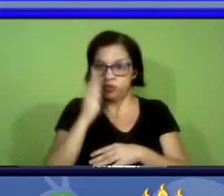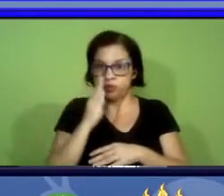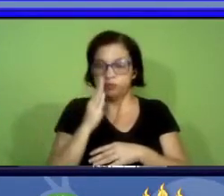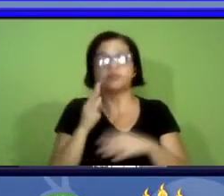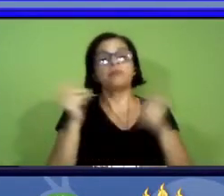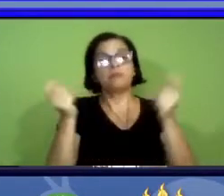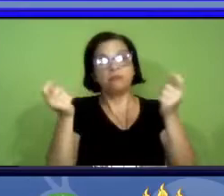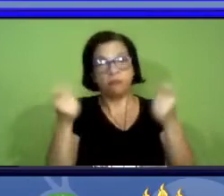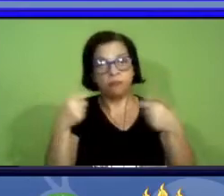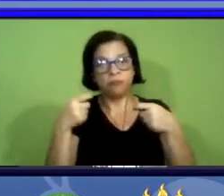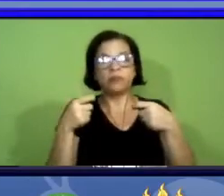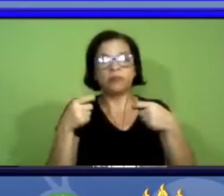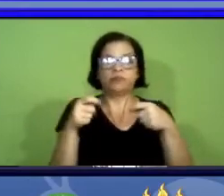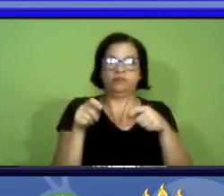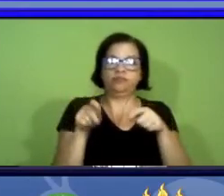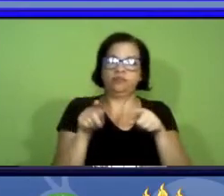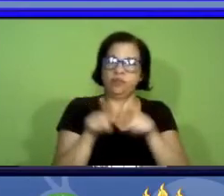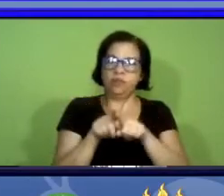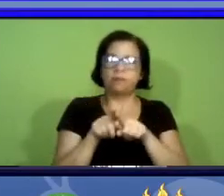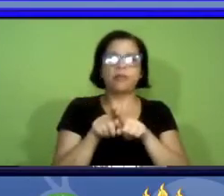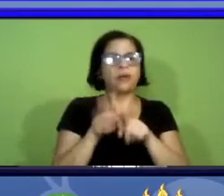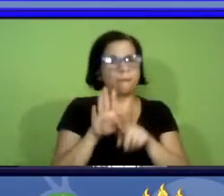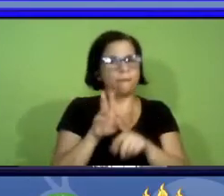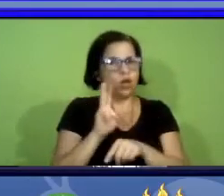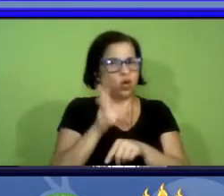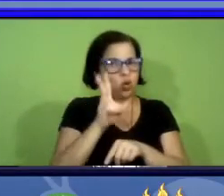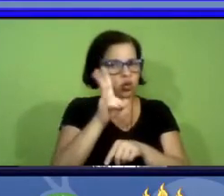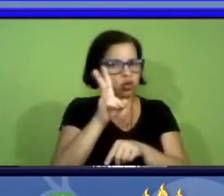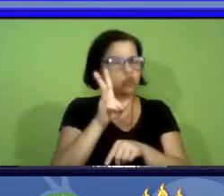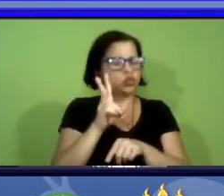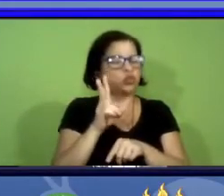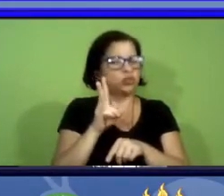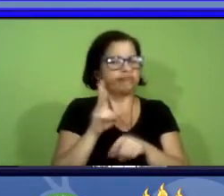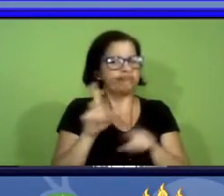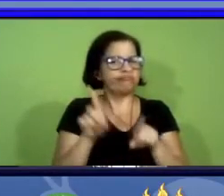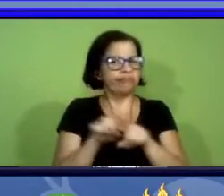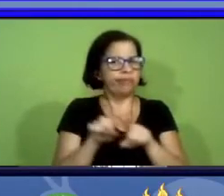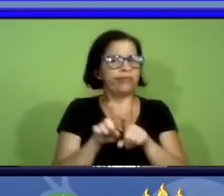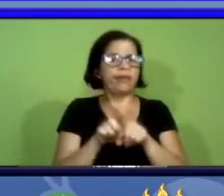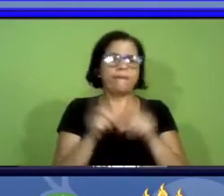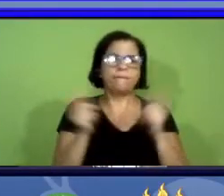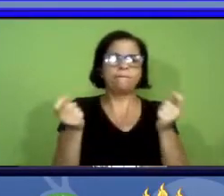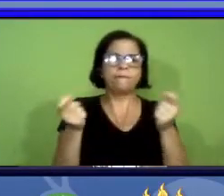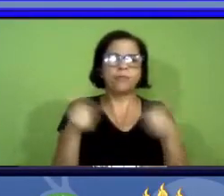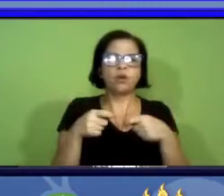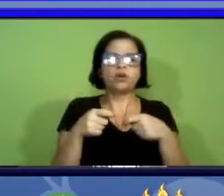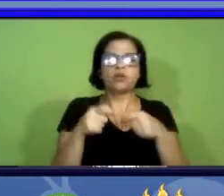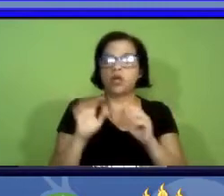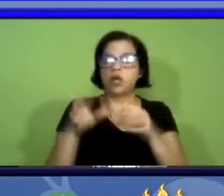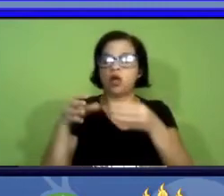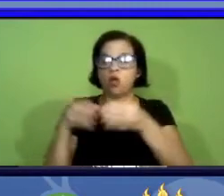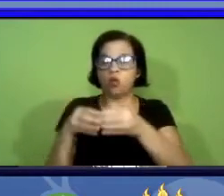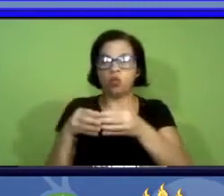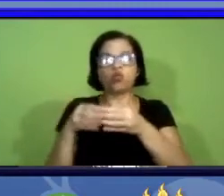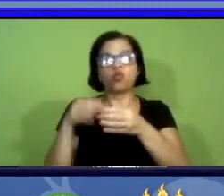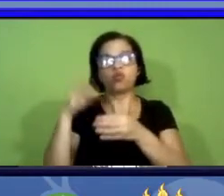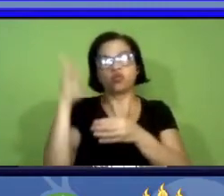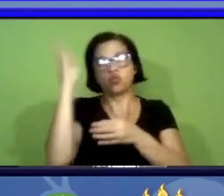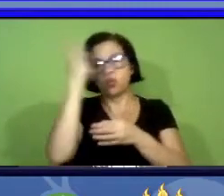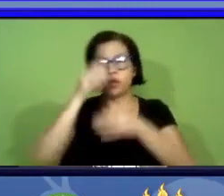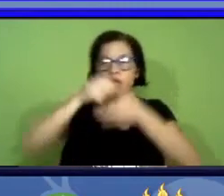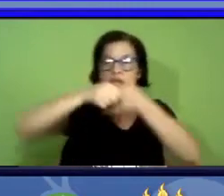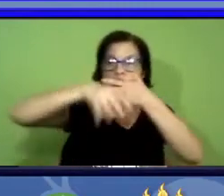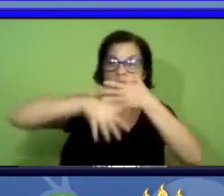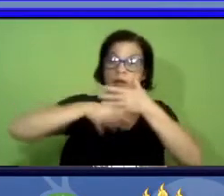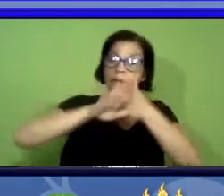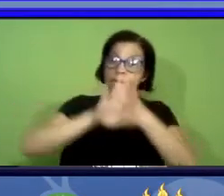possibilita e possibilitou mas continua possibilitando evidentemente aos taxonomistas brasileiros mas